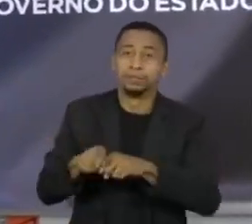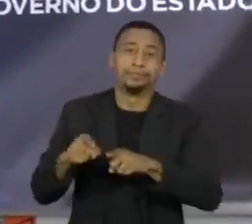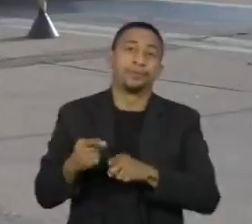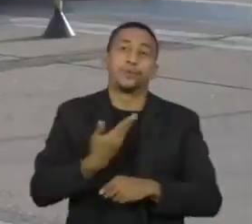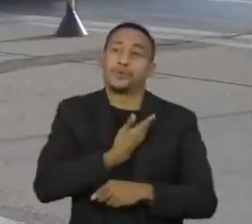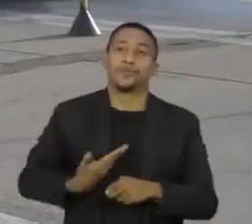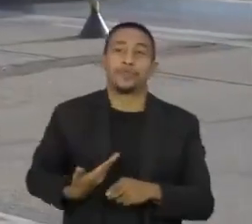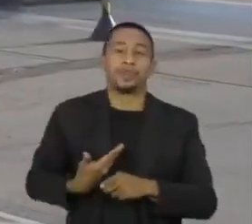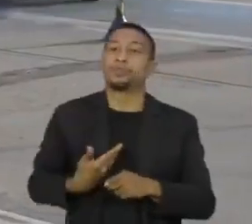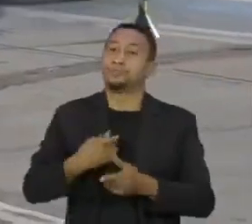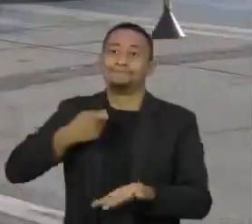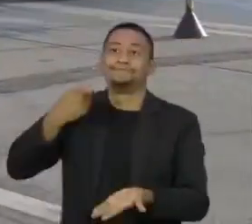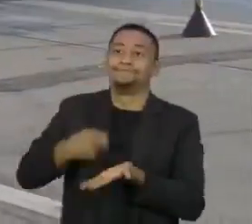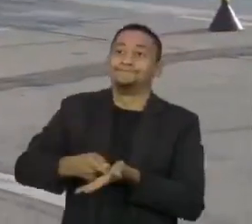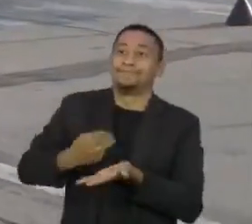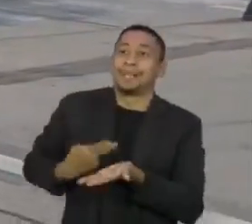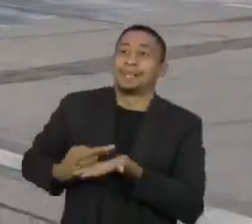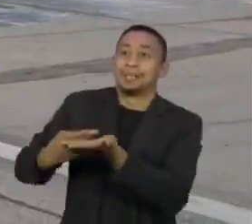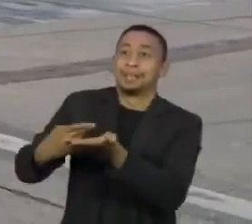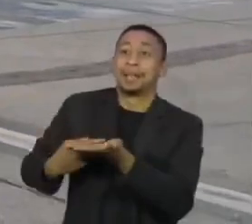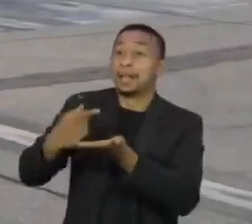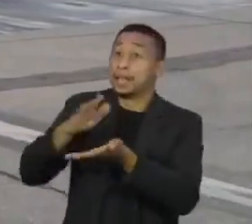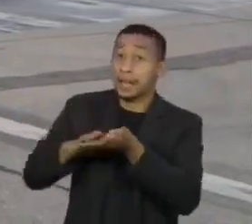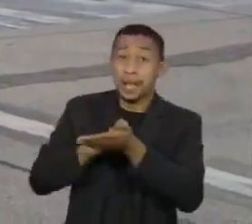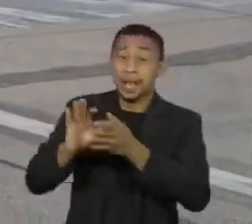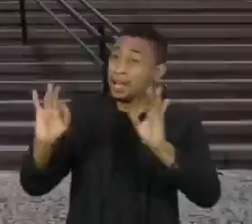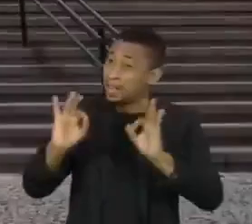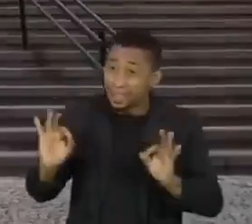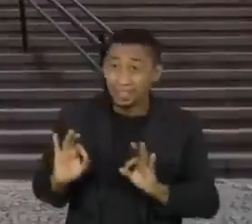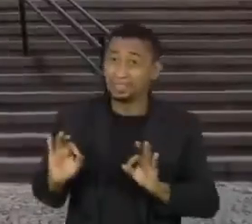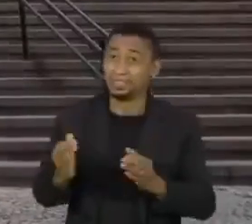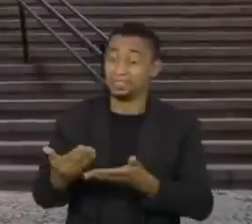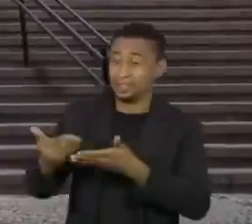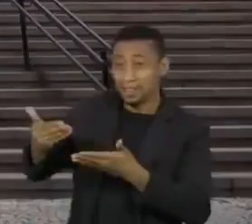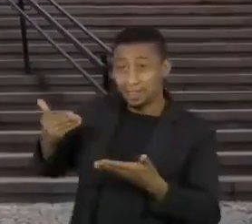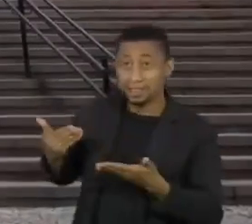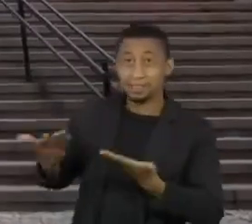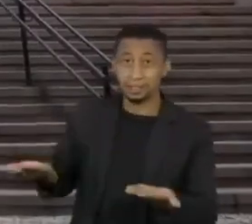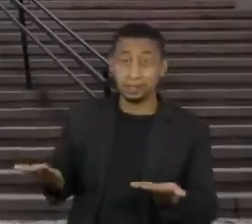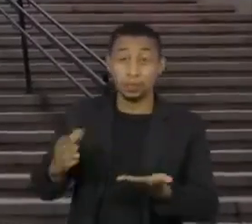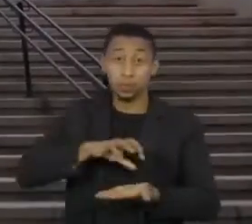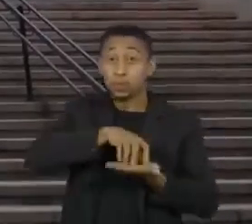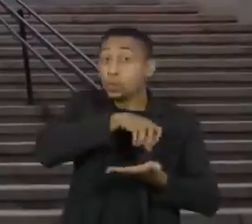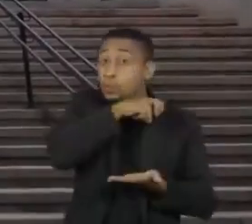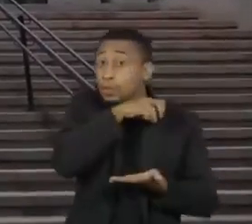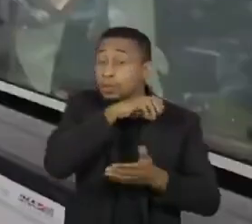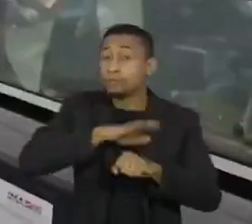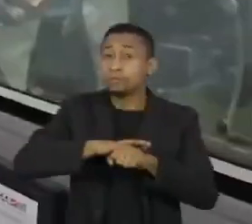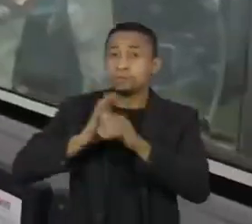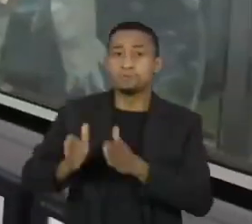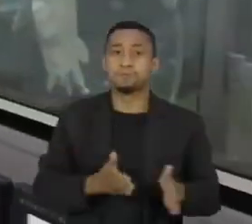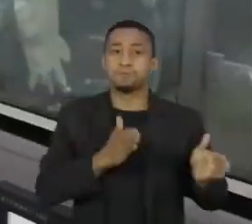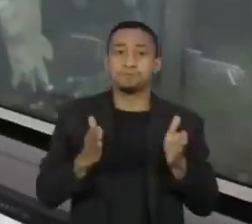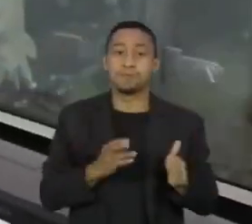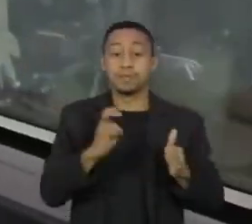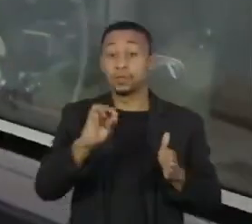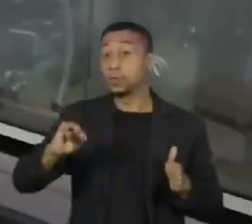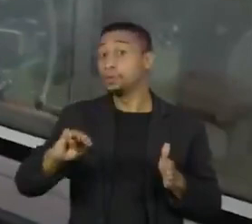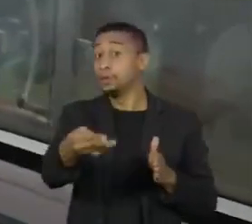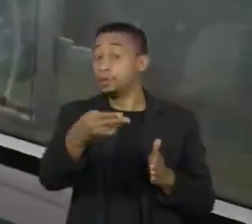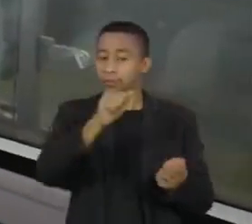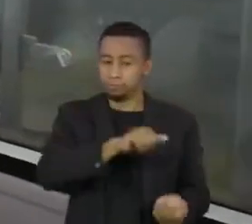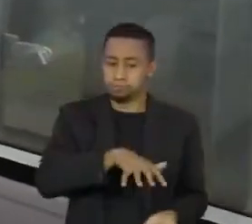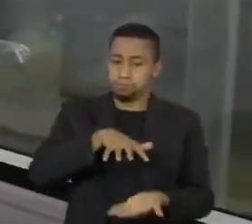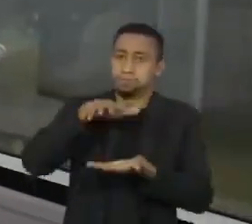não ter firmado contratos com os laboratórios no tempo certo. O Instituto Butantan está produzindo mais cinco milhões de doses e deve